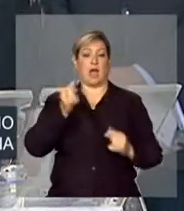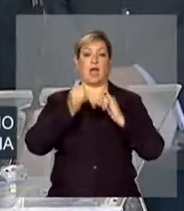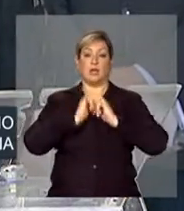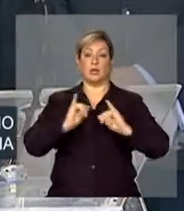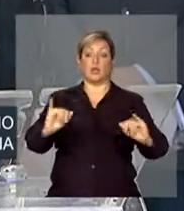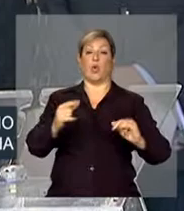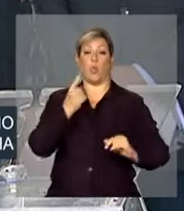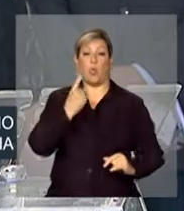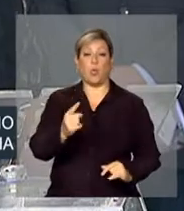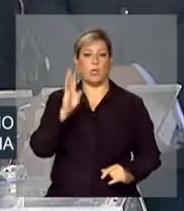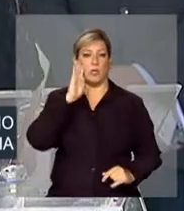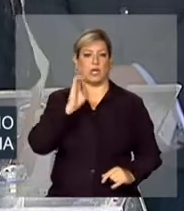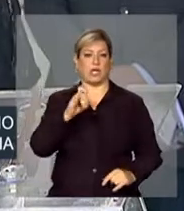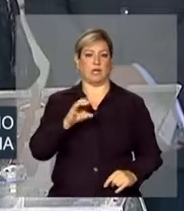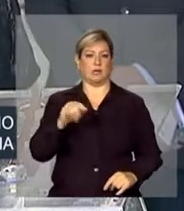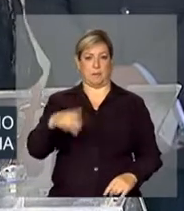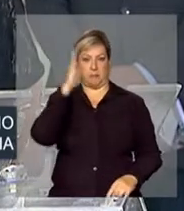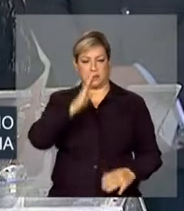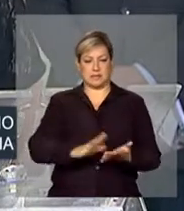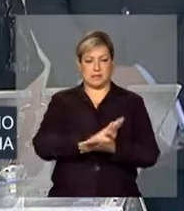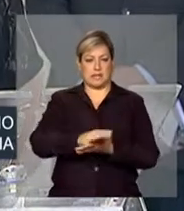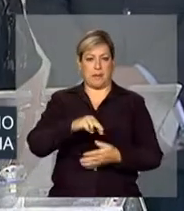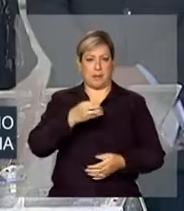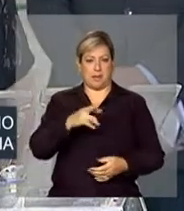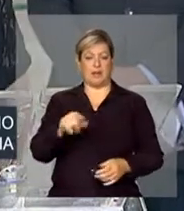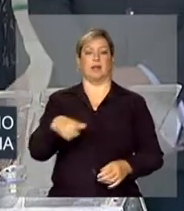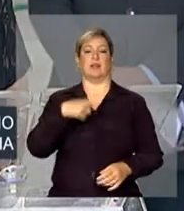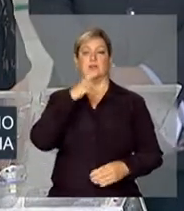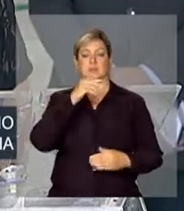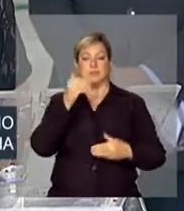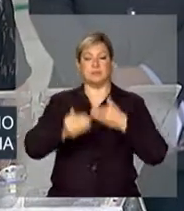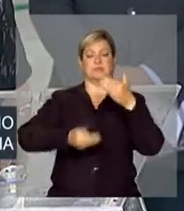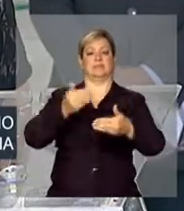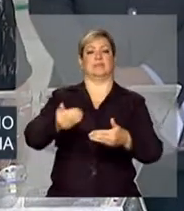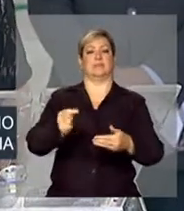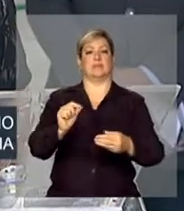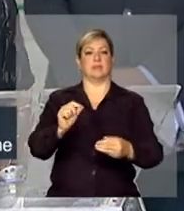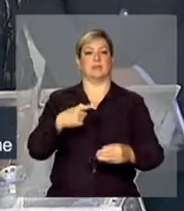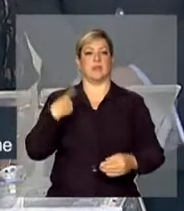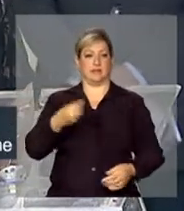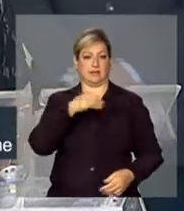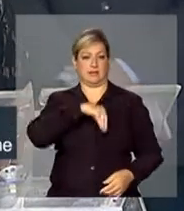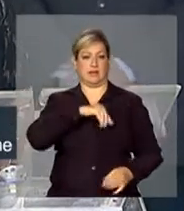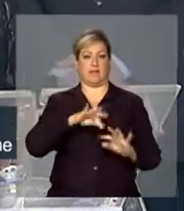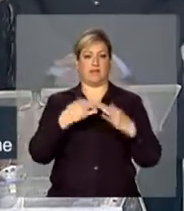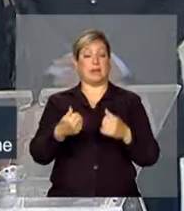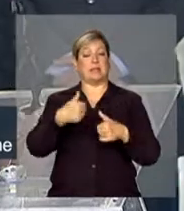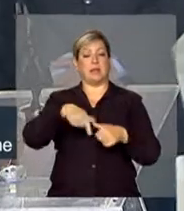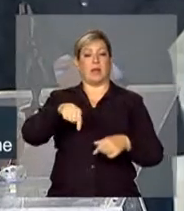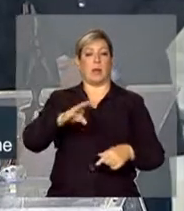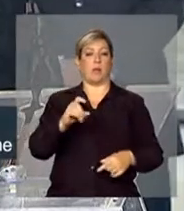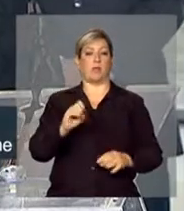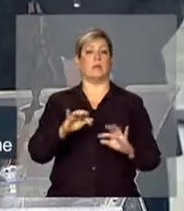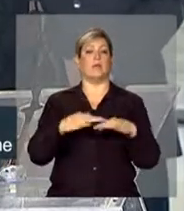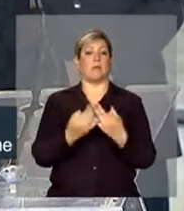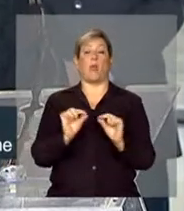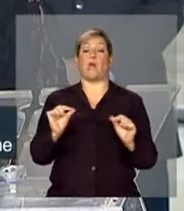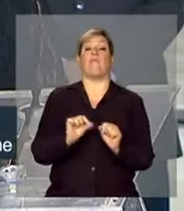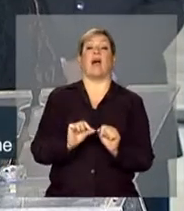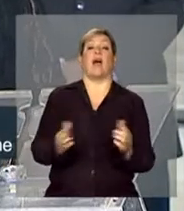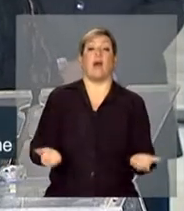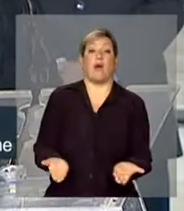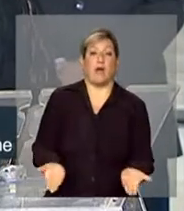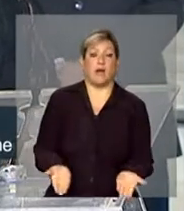dos eixos do Brasil sem miséria foi superado, que é a superação da renda das famílias que estão no Bolsa Família. O nós temos que fazer agora?